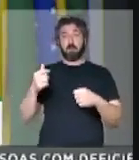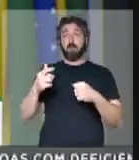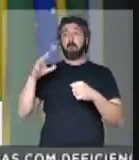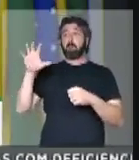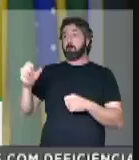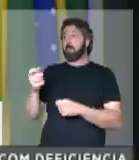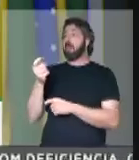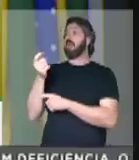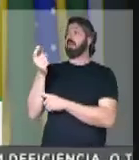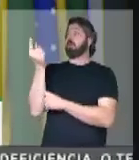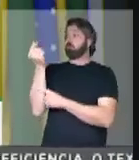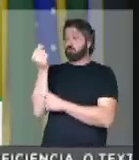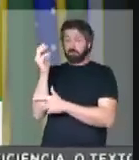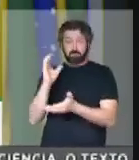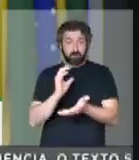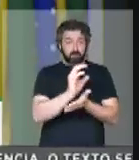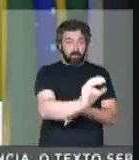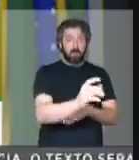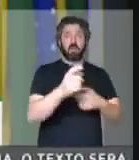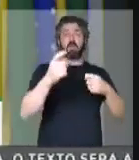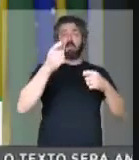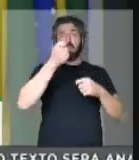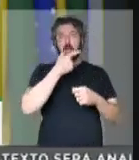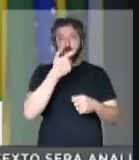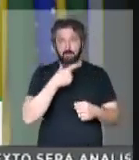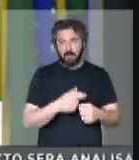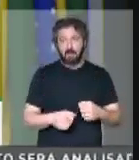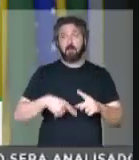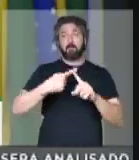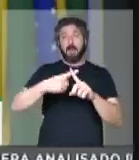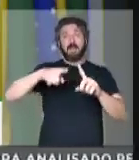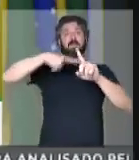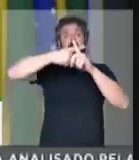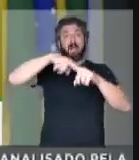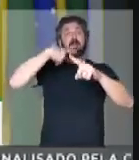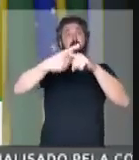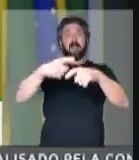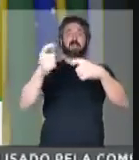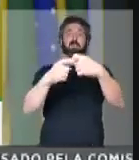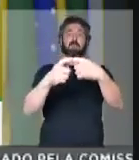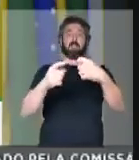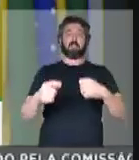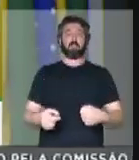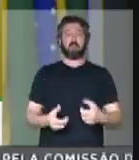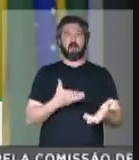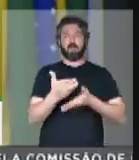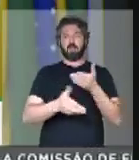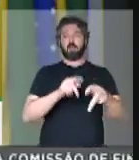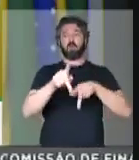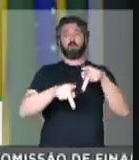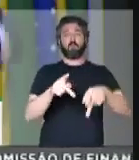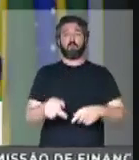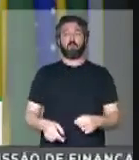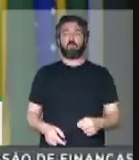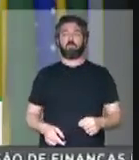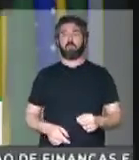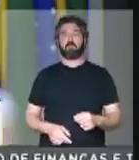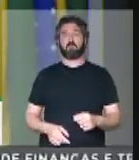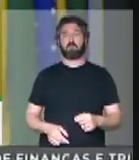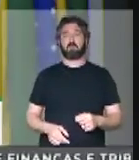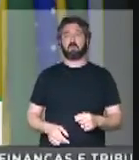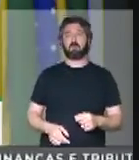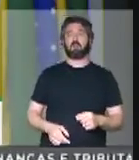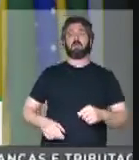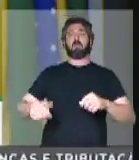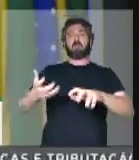medicamento, pague o plantão de mais, mais, mais médicos, para atender o povo, capilha,